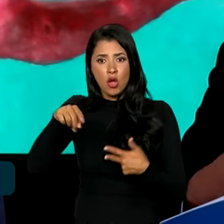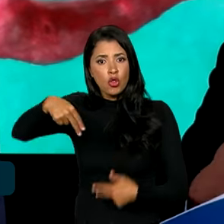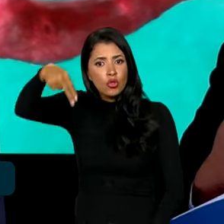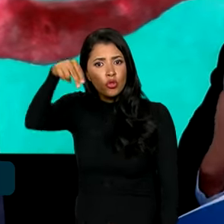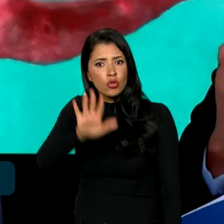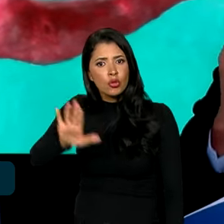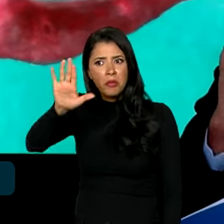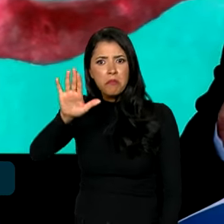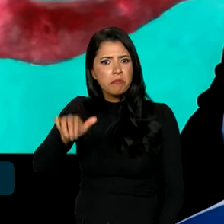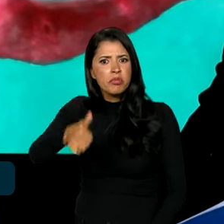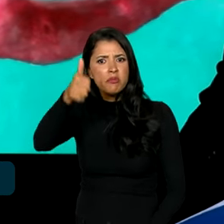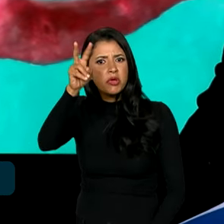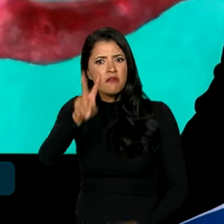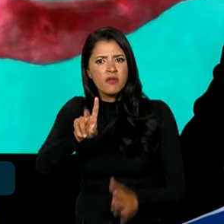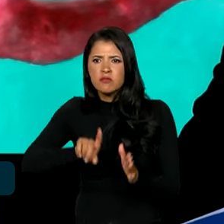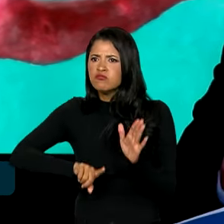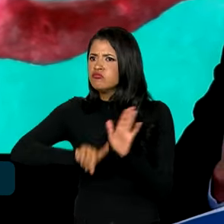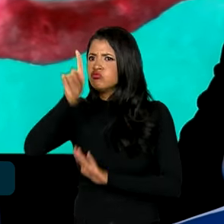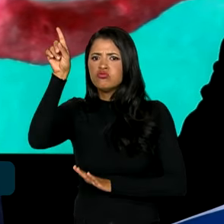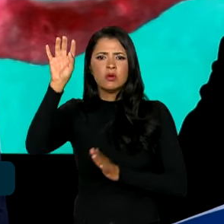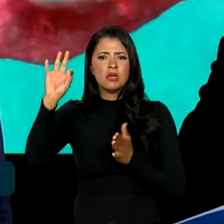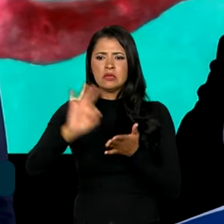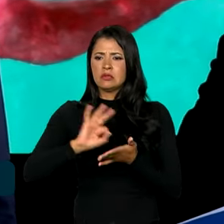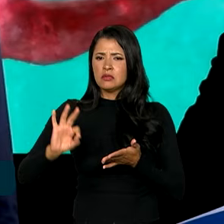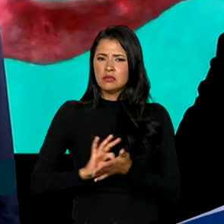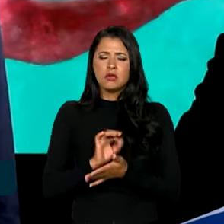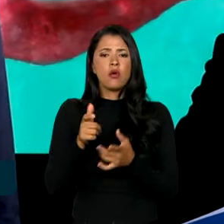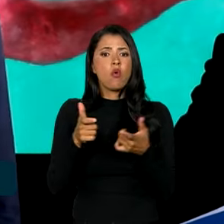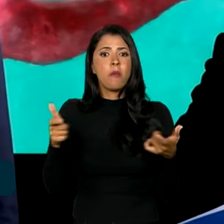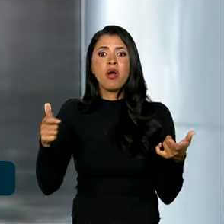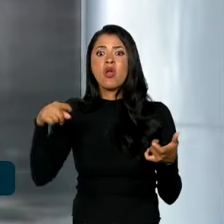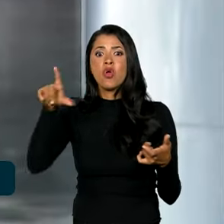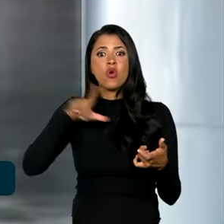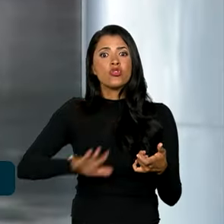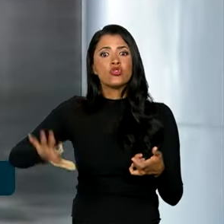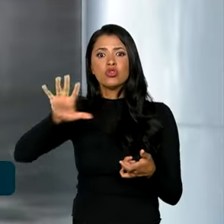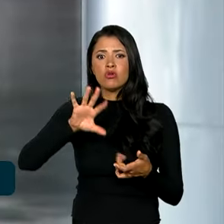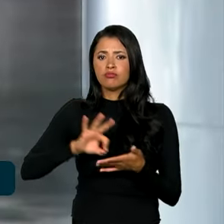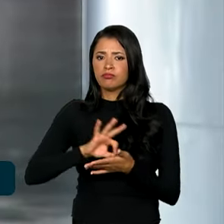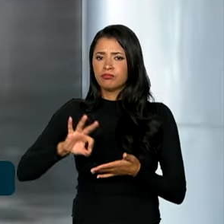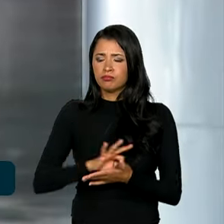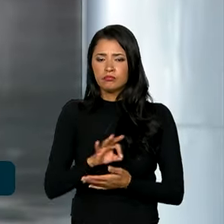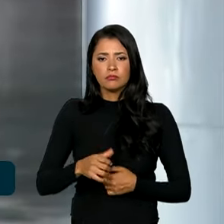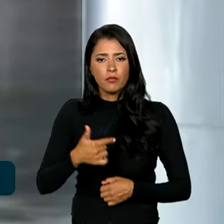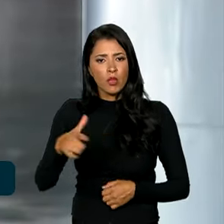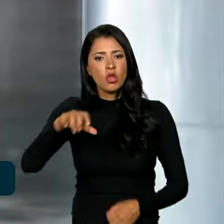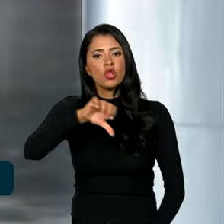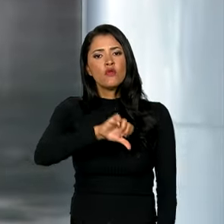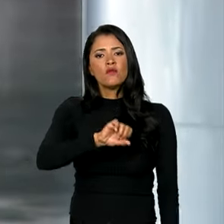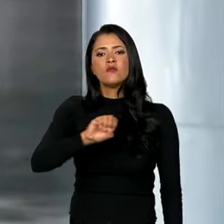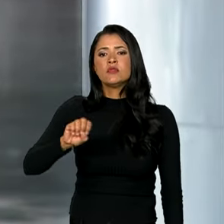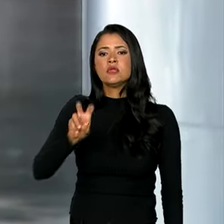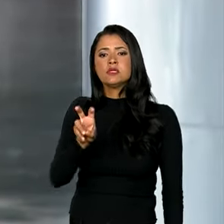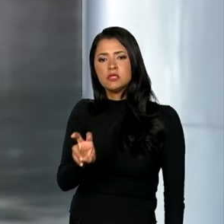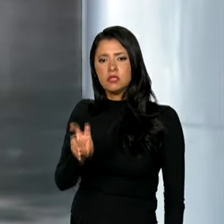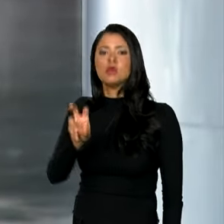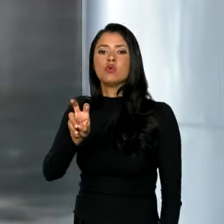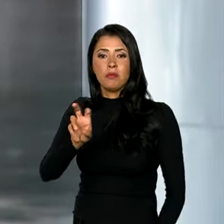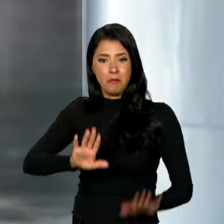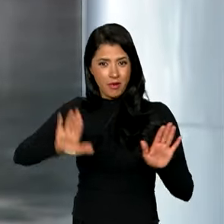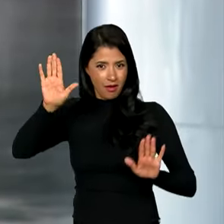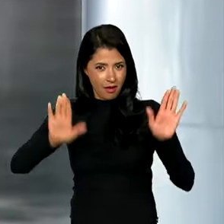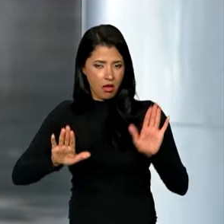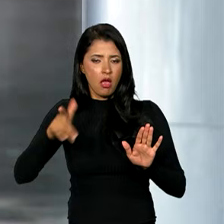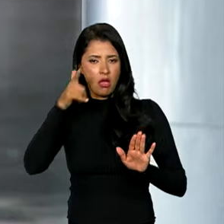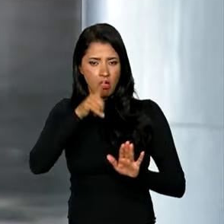vez, bateu o recorde de inscrição como região do maior número de inscritos no país. Outros 905 candidatos foram